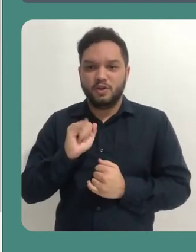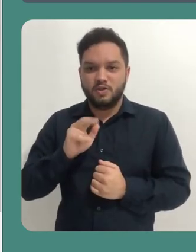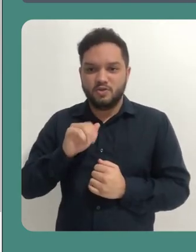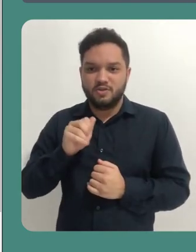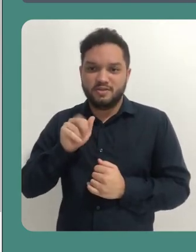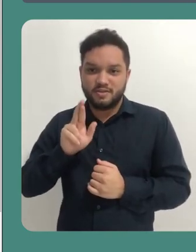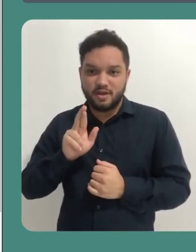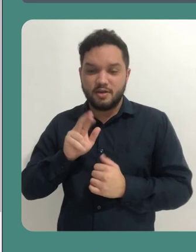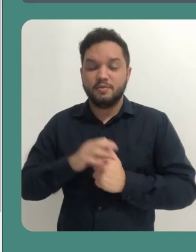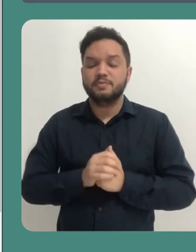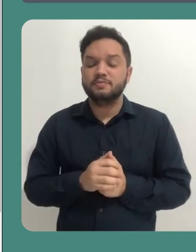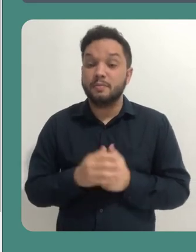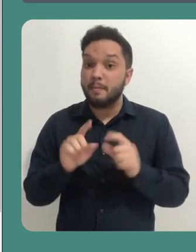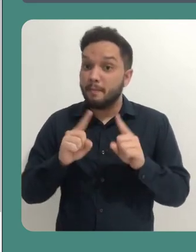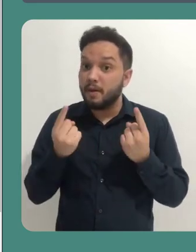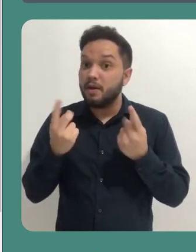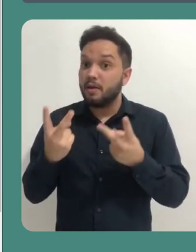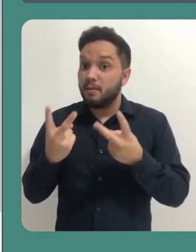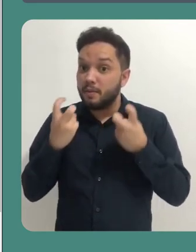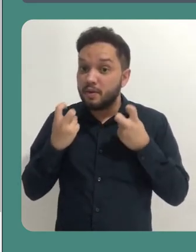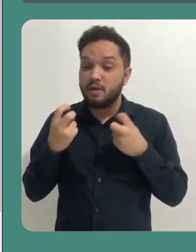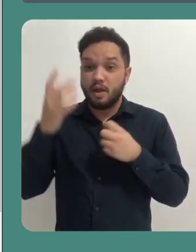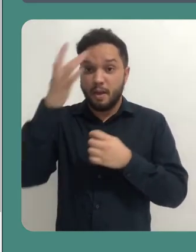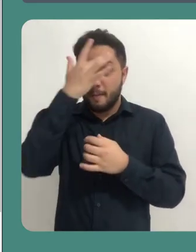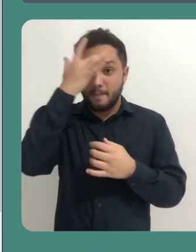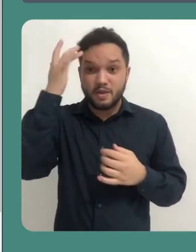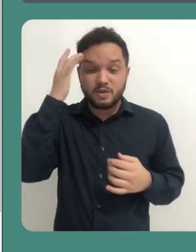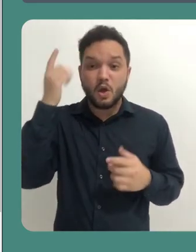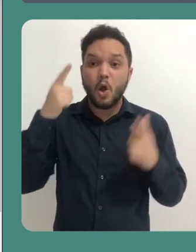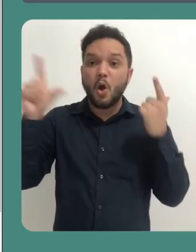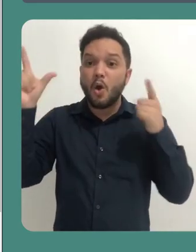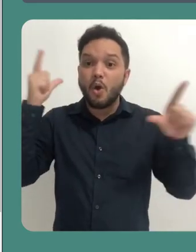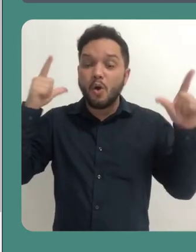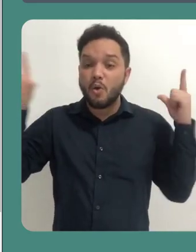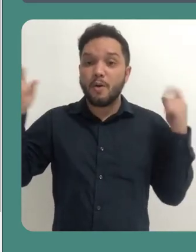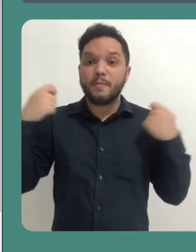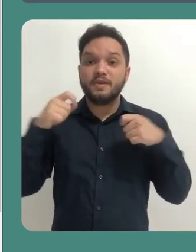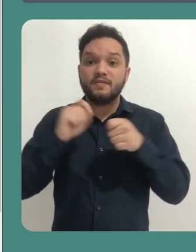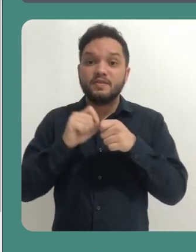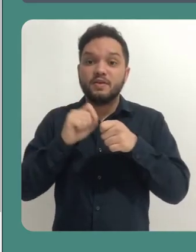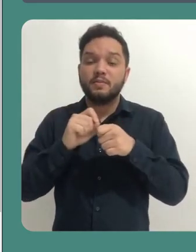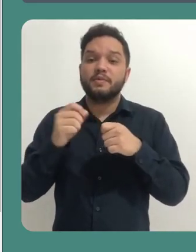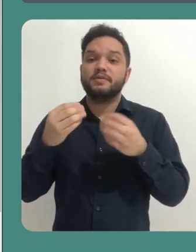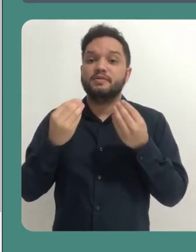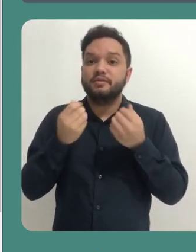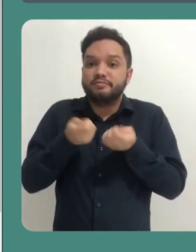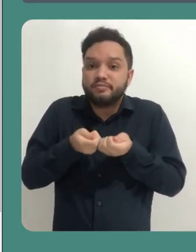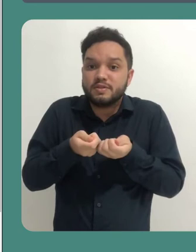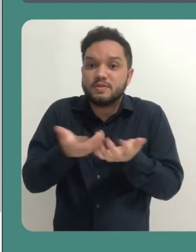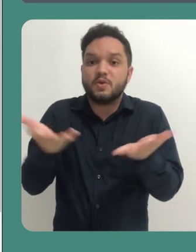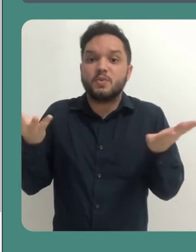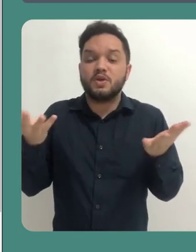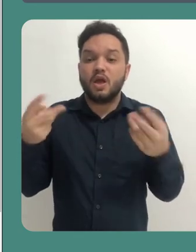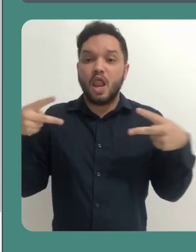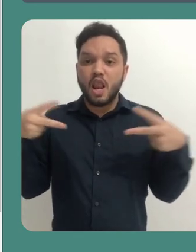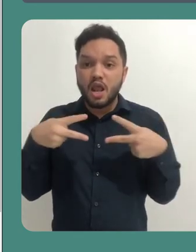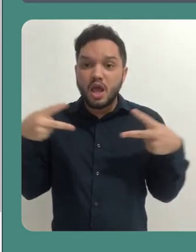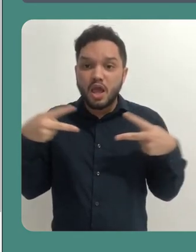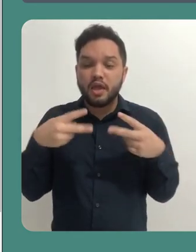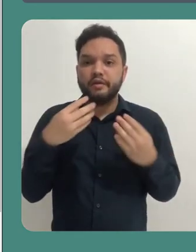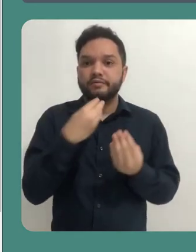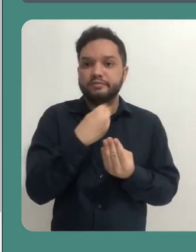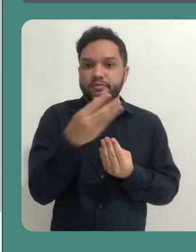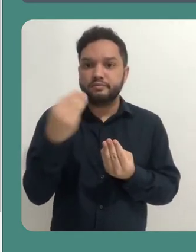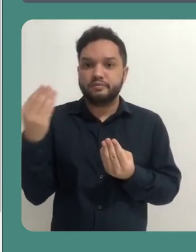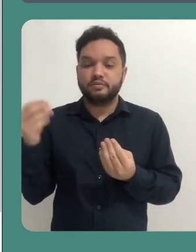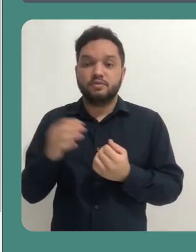Iniciar. Mas veja, para os usuários, os demais usuários, você precisa compartilhar o